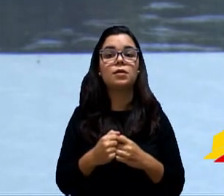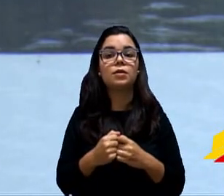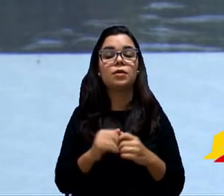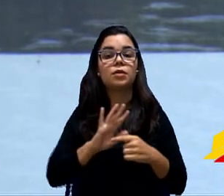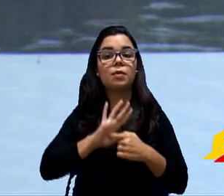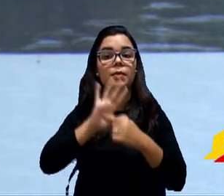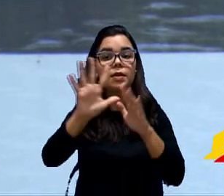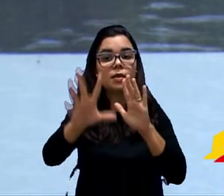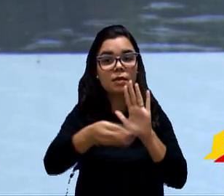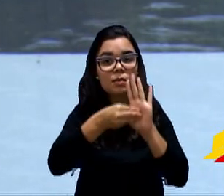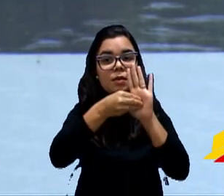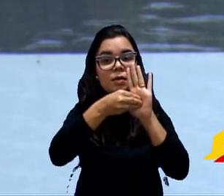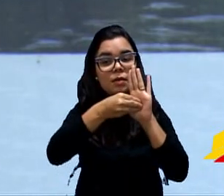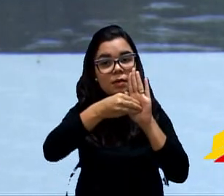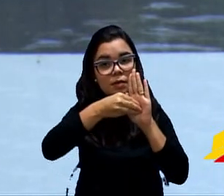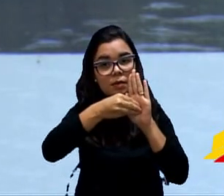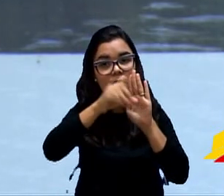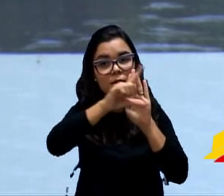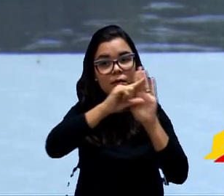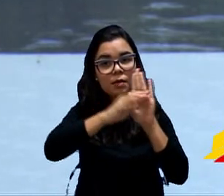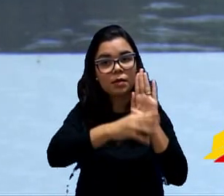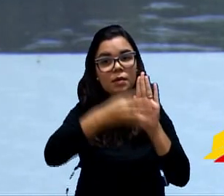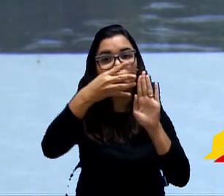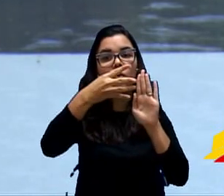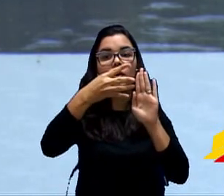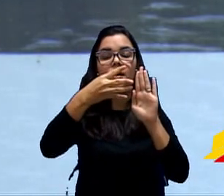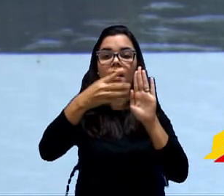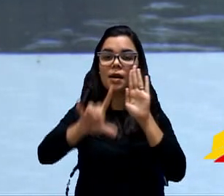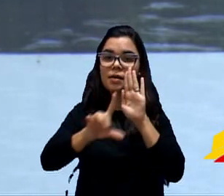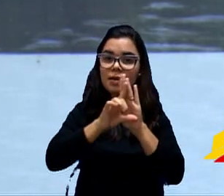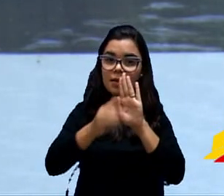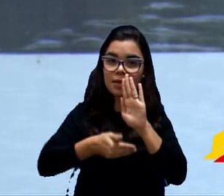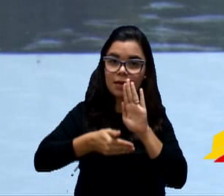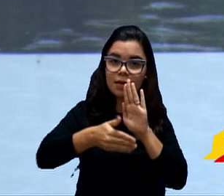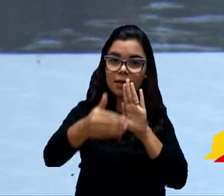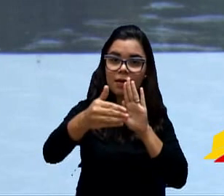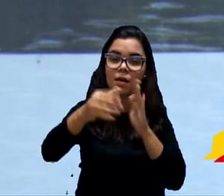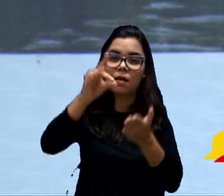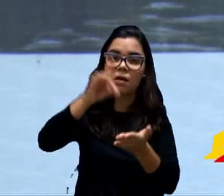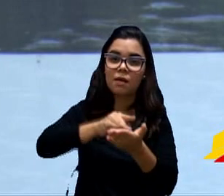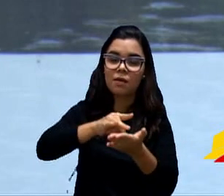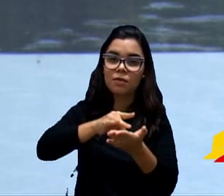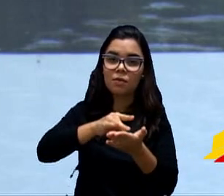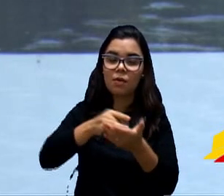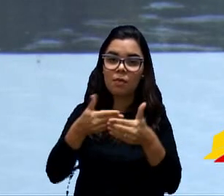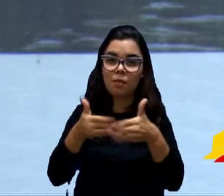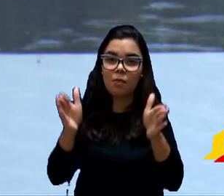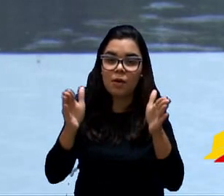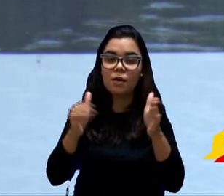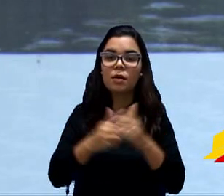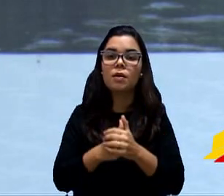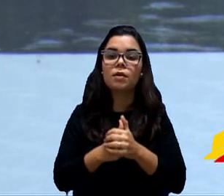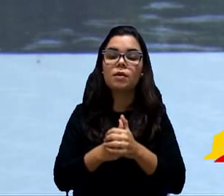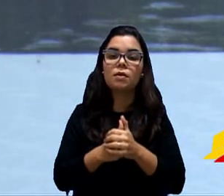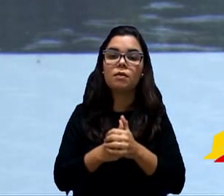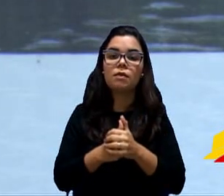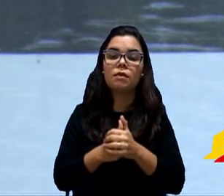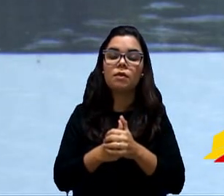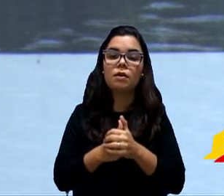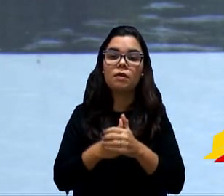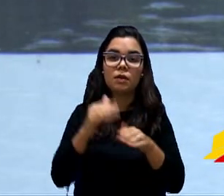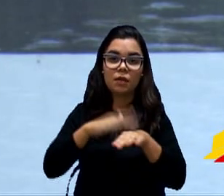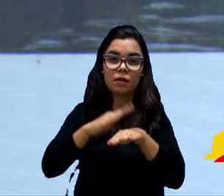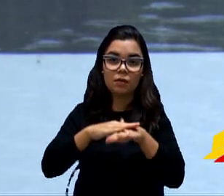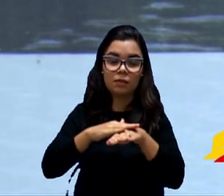coloca o seguinte. Artigo 4º. Esta lei entra em vigor na data de sua publicação, ficando expressamente